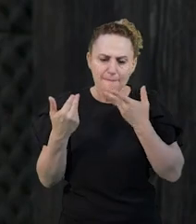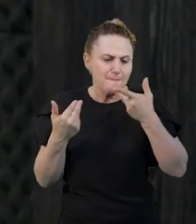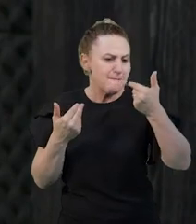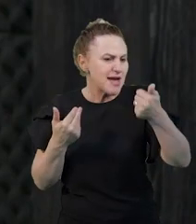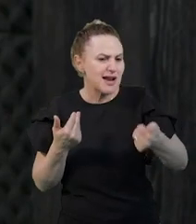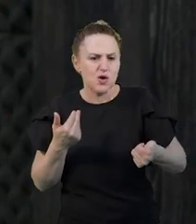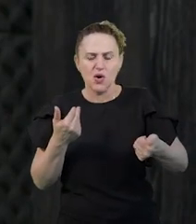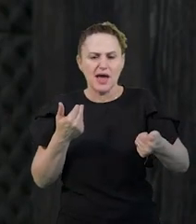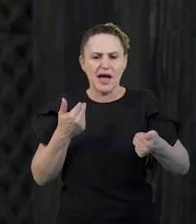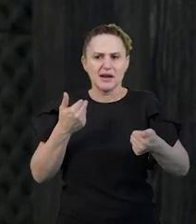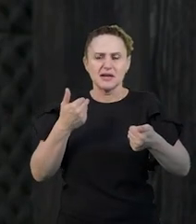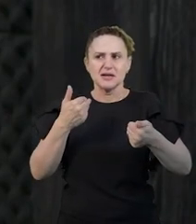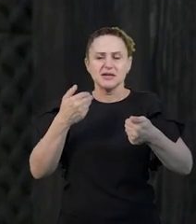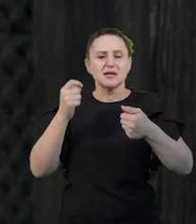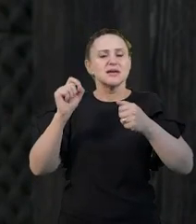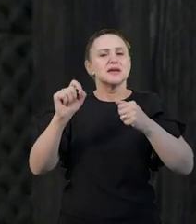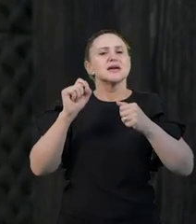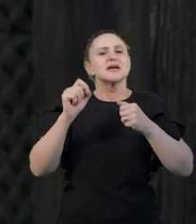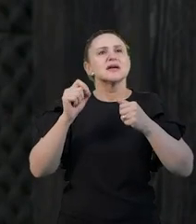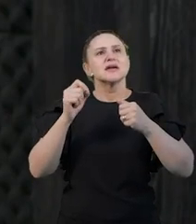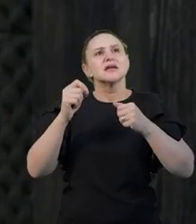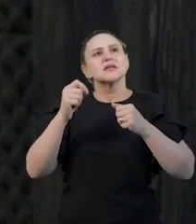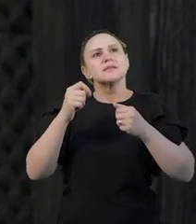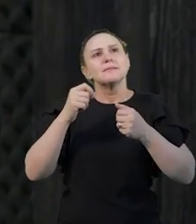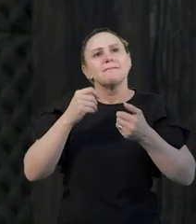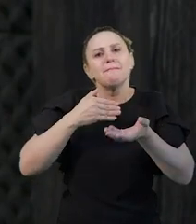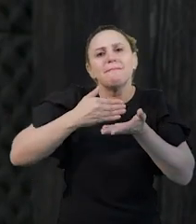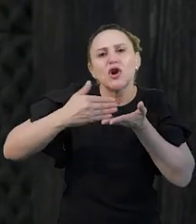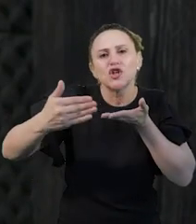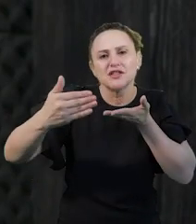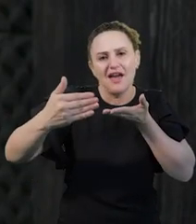processo de ensino e aprendizagem, a comunicação da matemática.